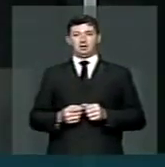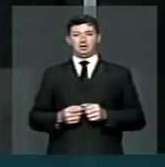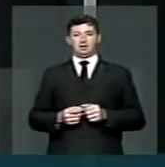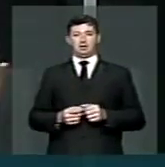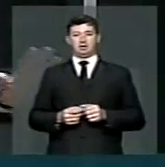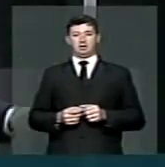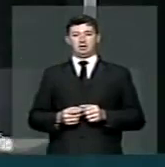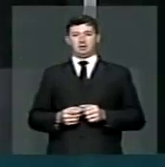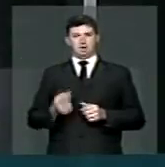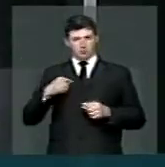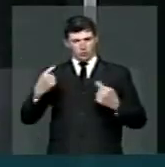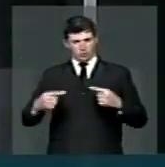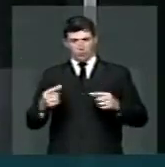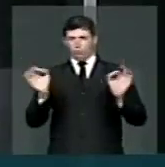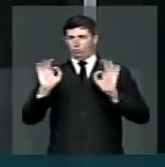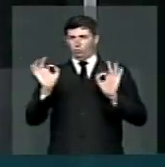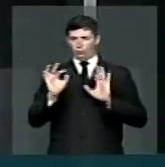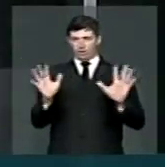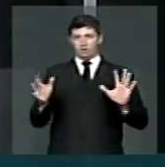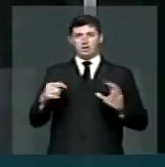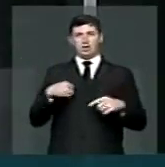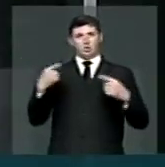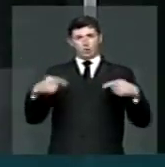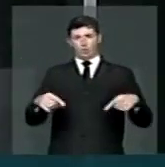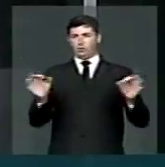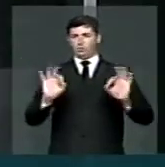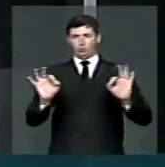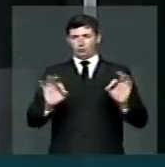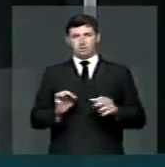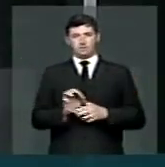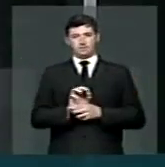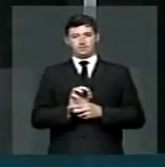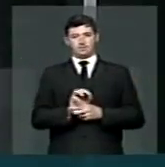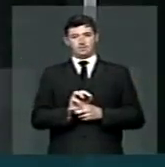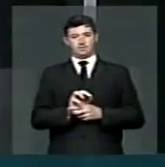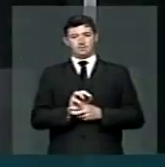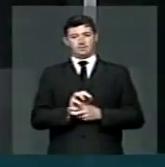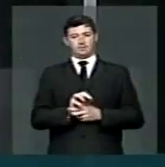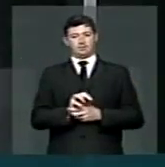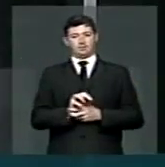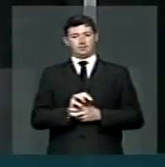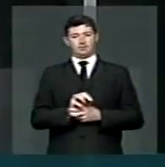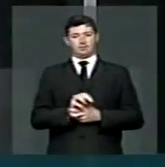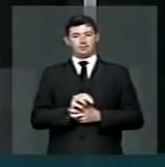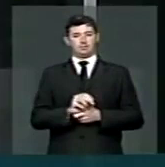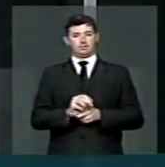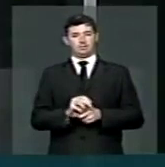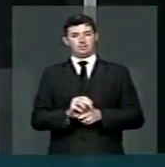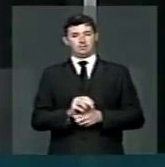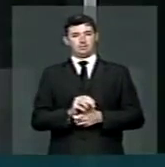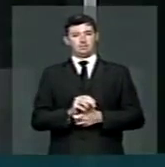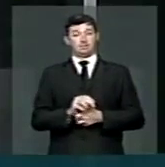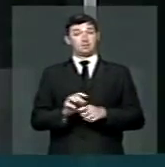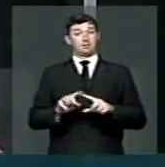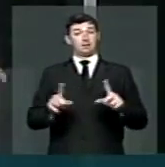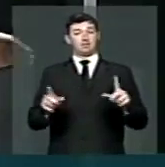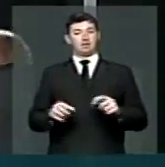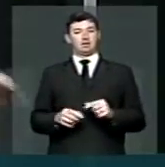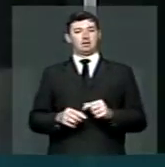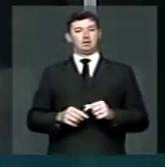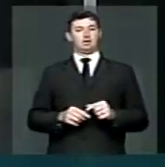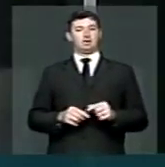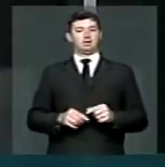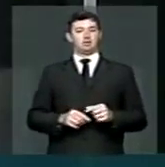Nada contra, não quero dizer que sou contra armar guardas penitenciários, mas não